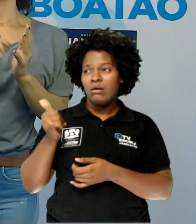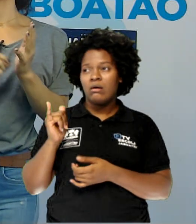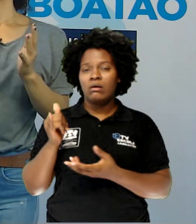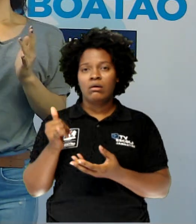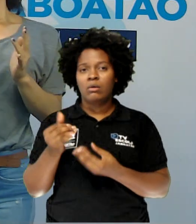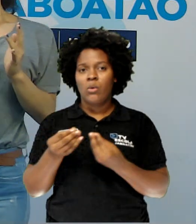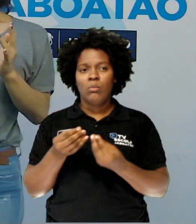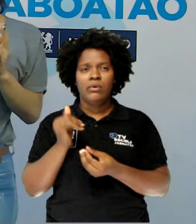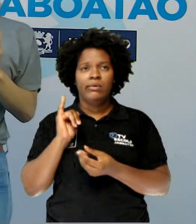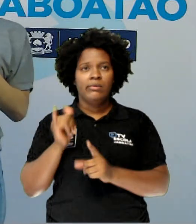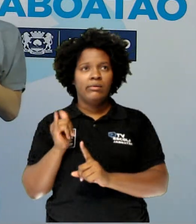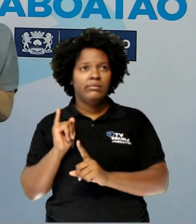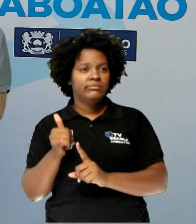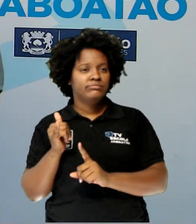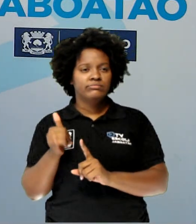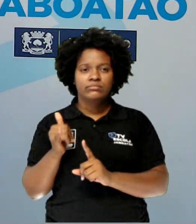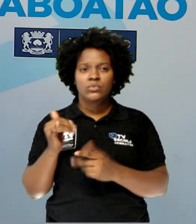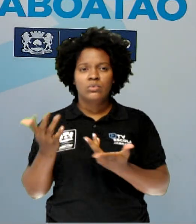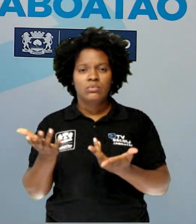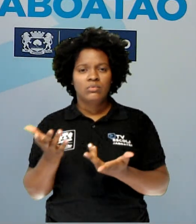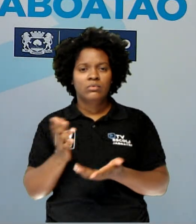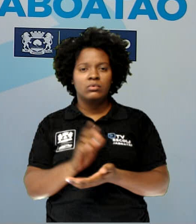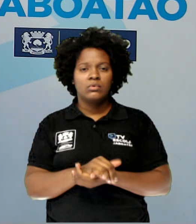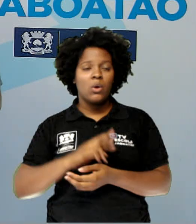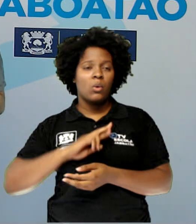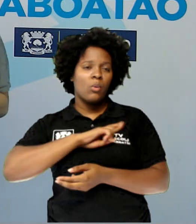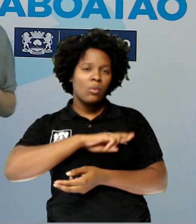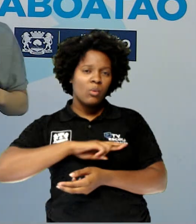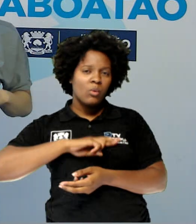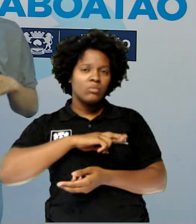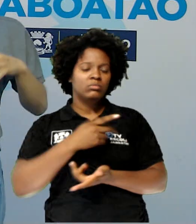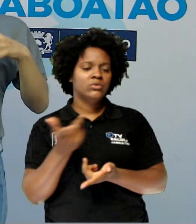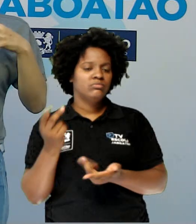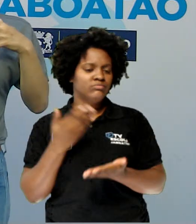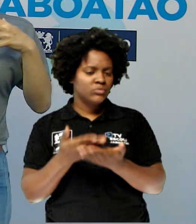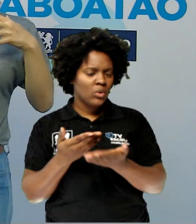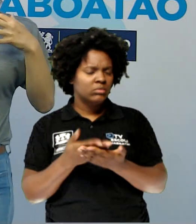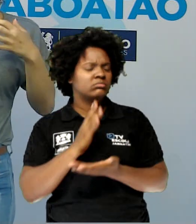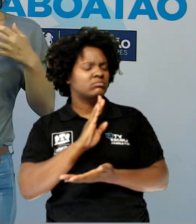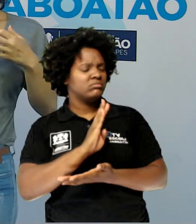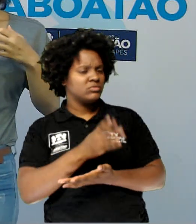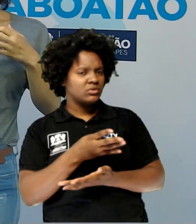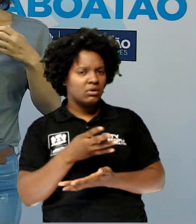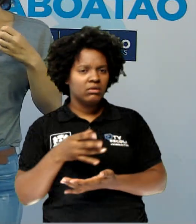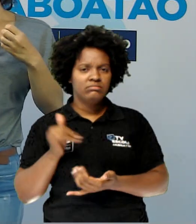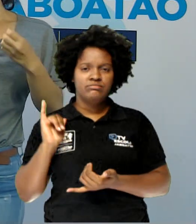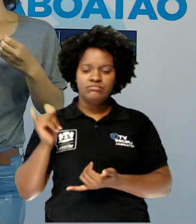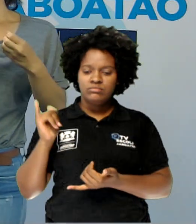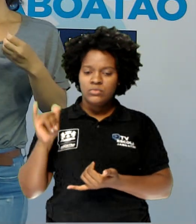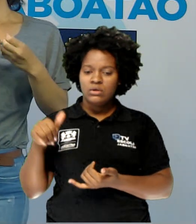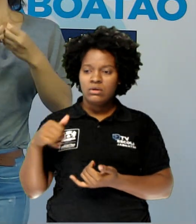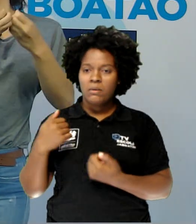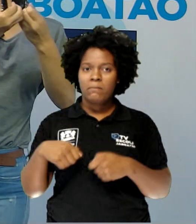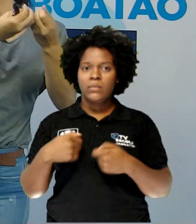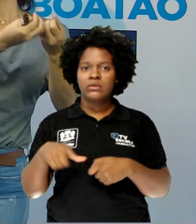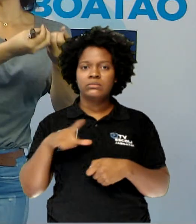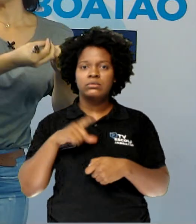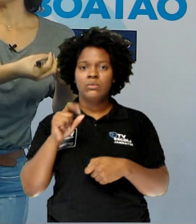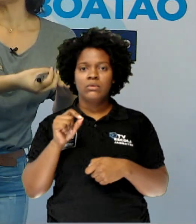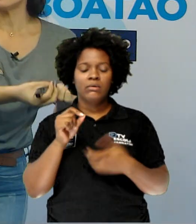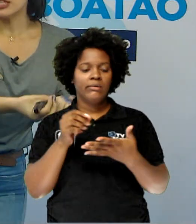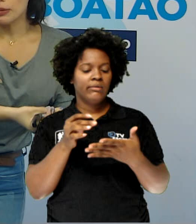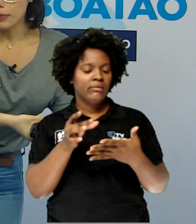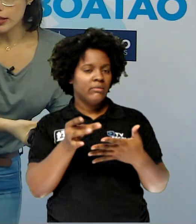conto, como, por exemplo, o romance que a gente já estudou. São narrativas que vão precisar ter os